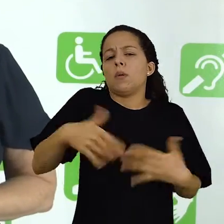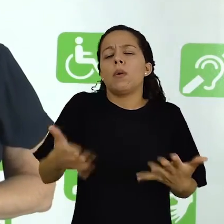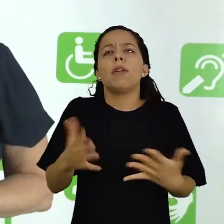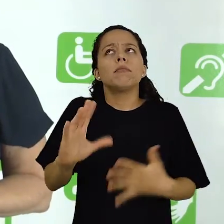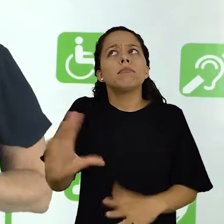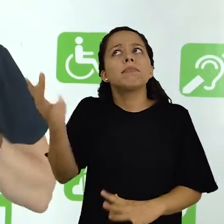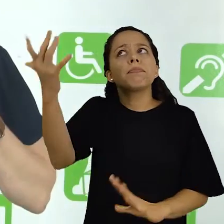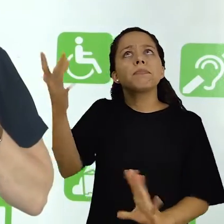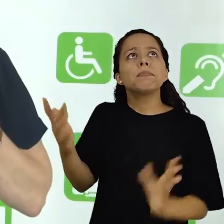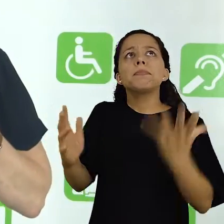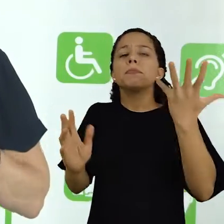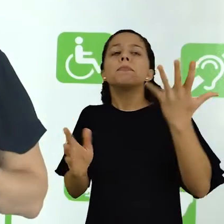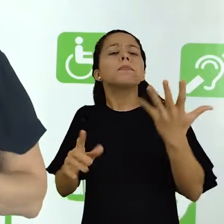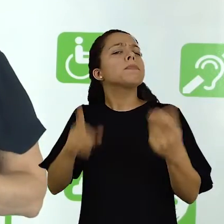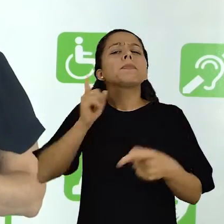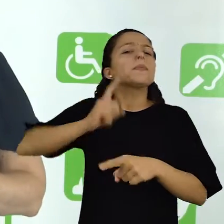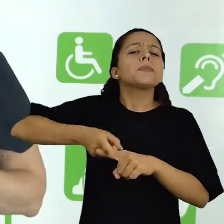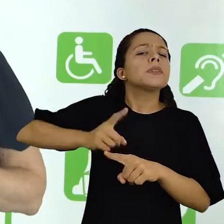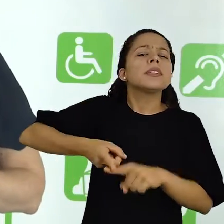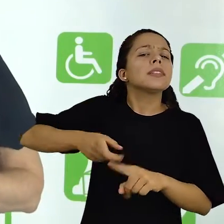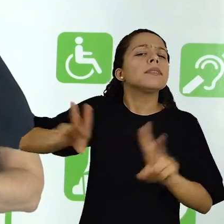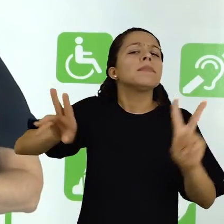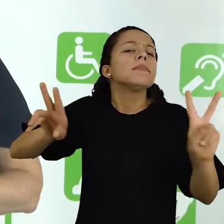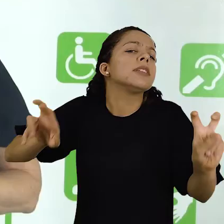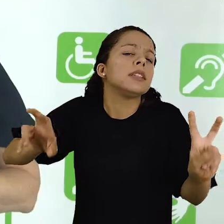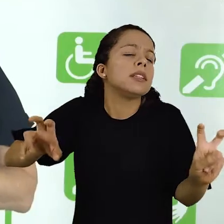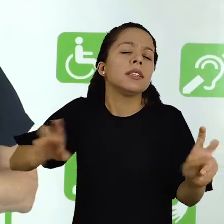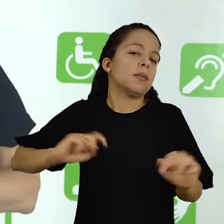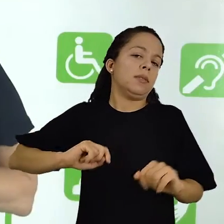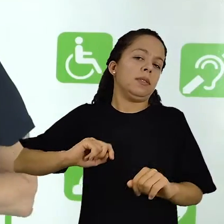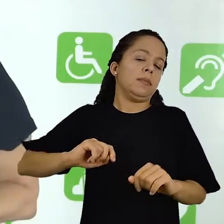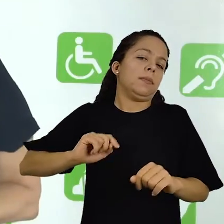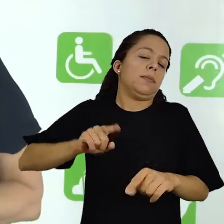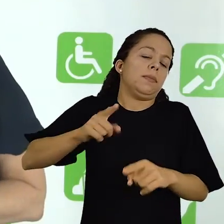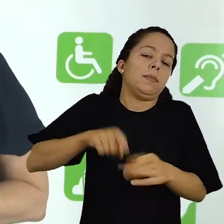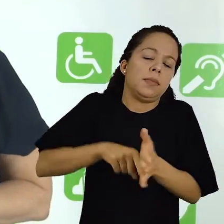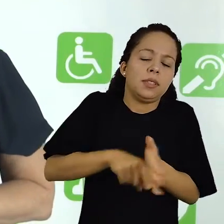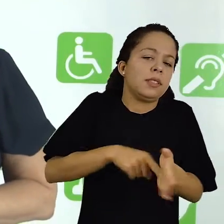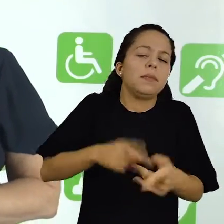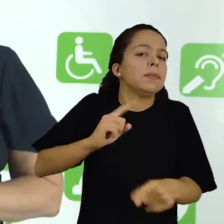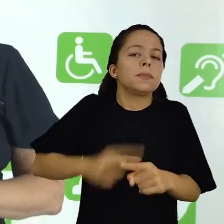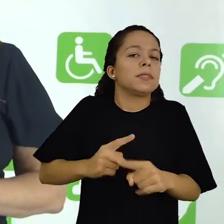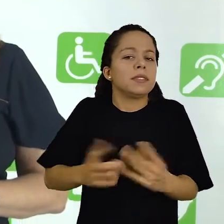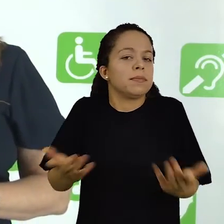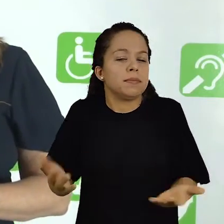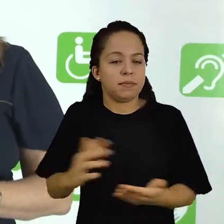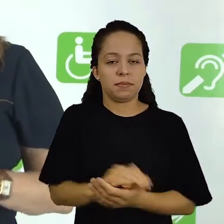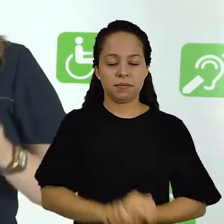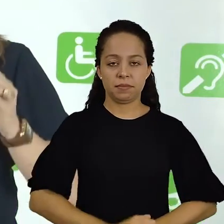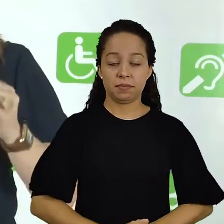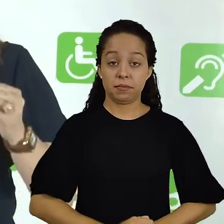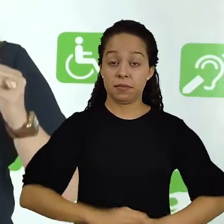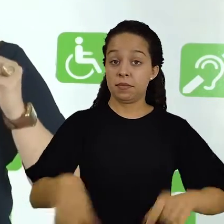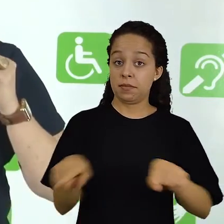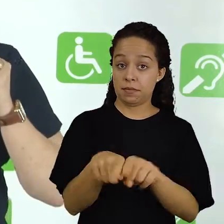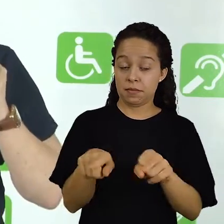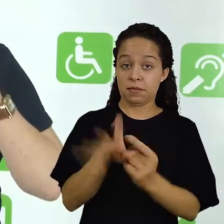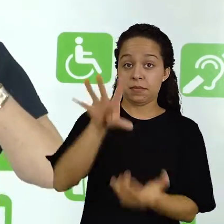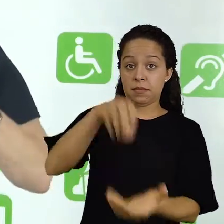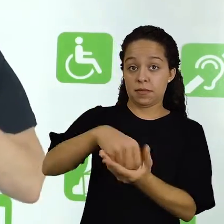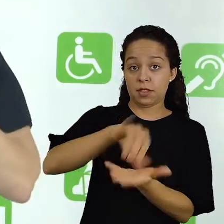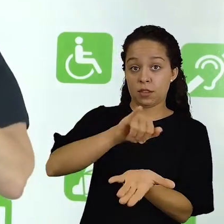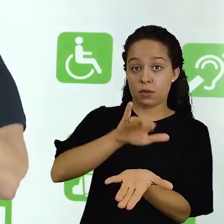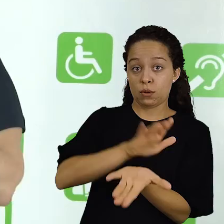fatos e a justificativa relacionada com este trabalho de pesquisa. Também pode